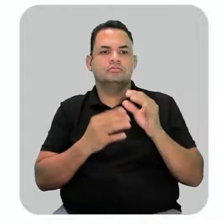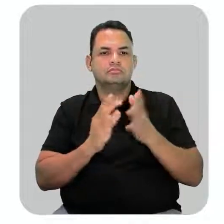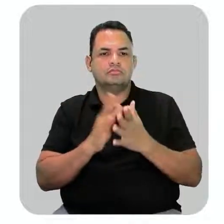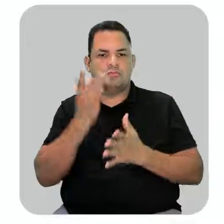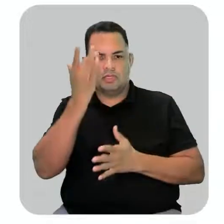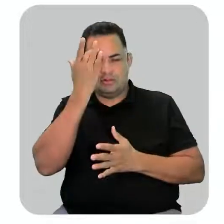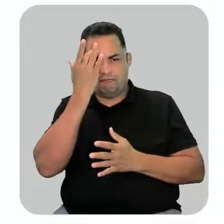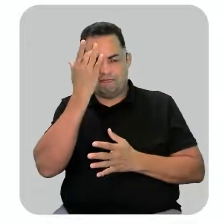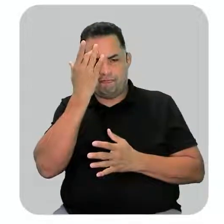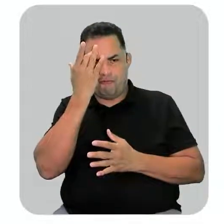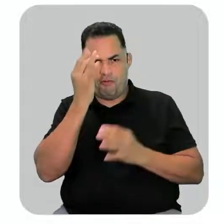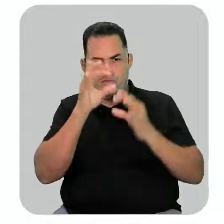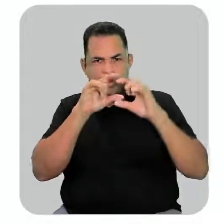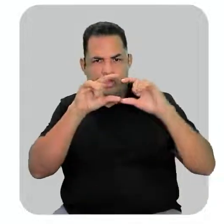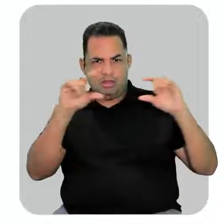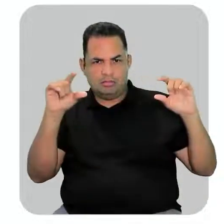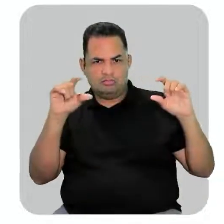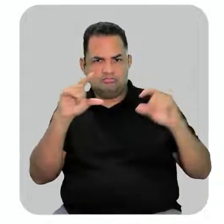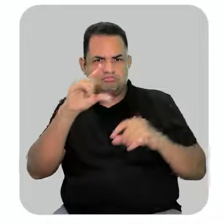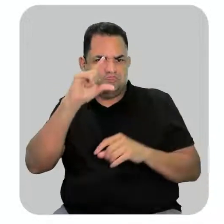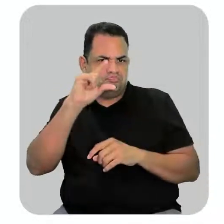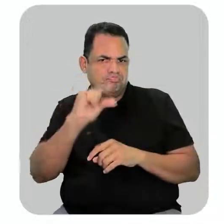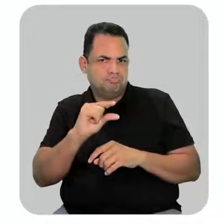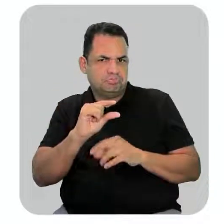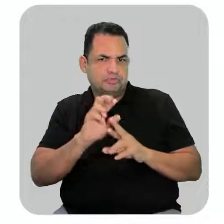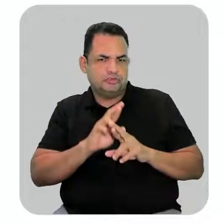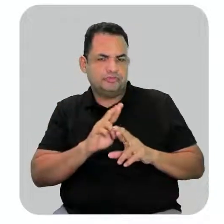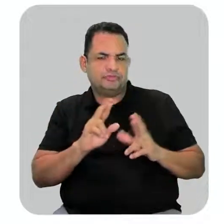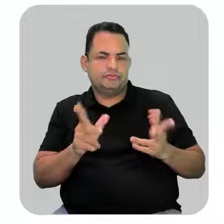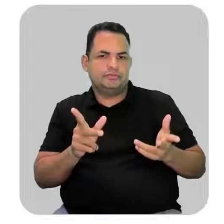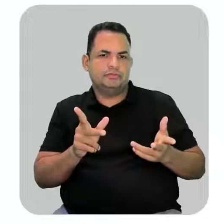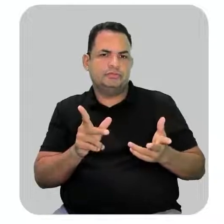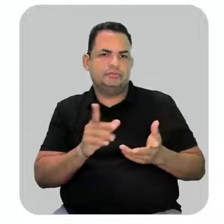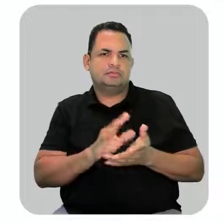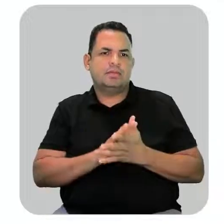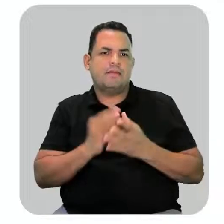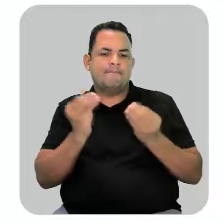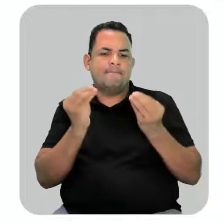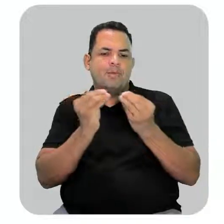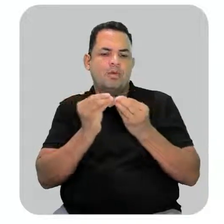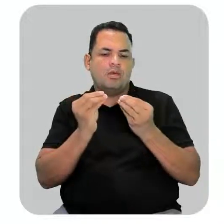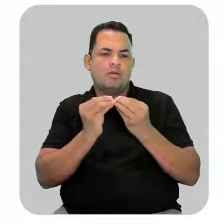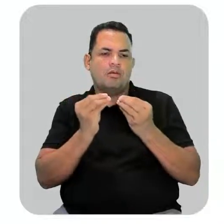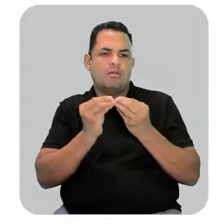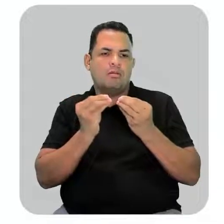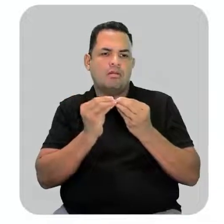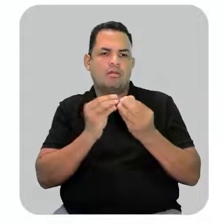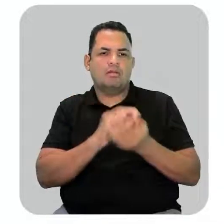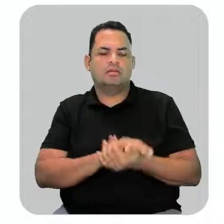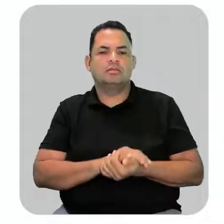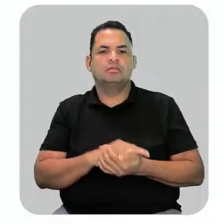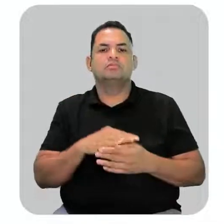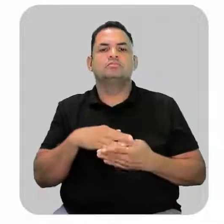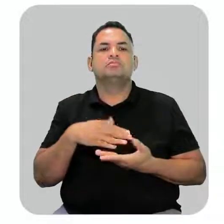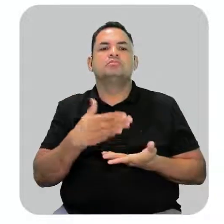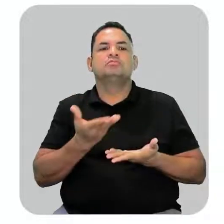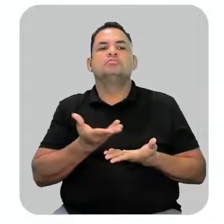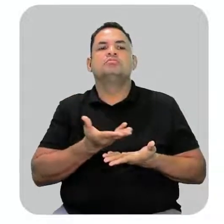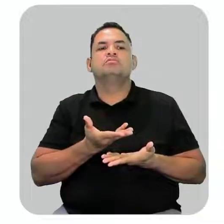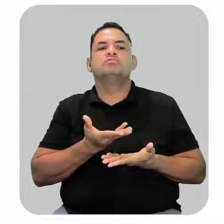mínima diferente das demais? Fórmula mínima, pessoal, é a fórmula molecular. Então ele quer saber